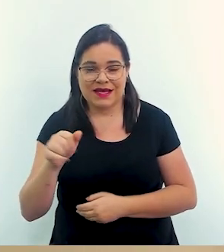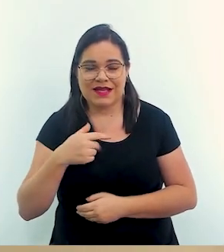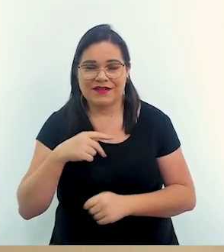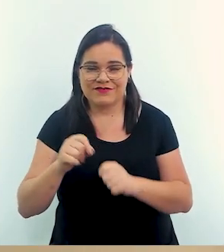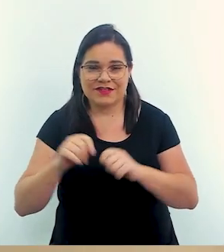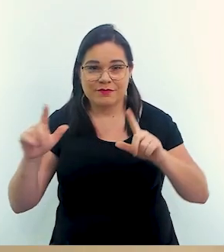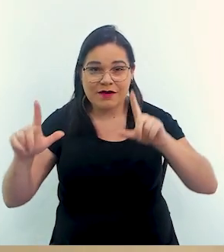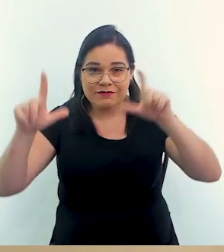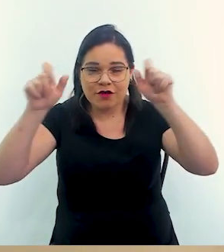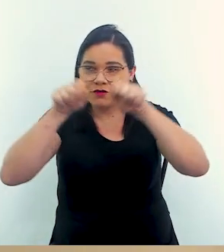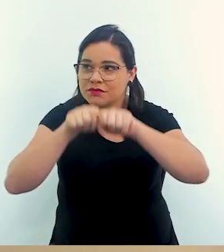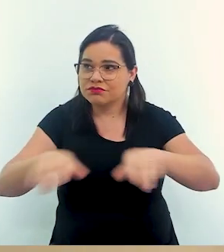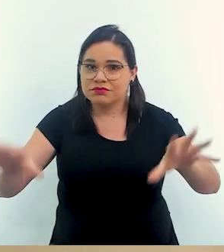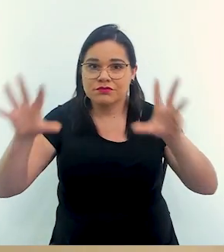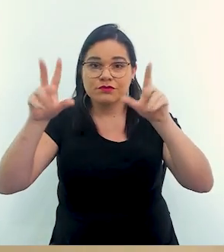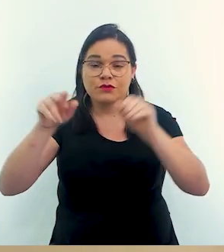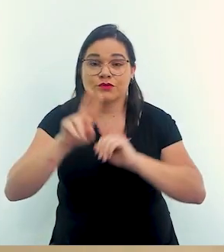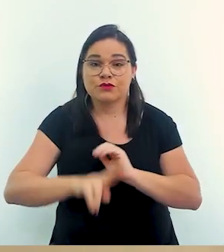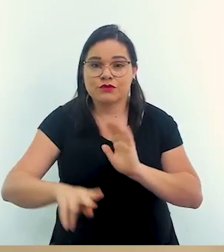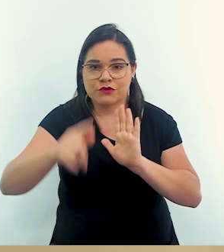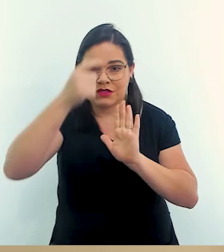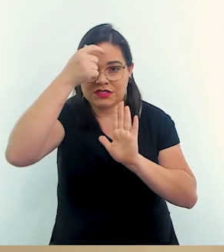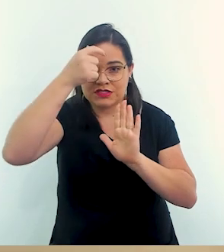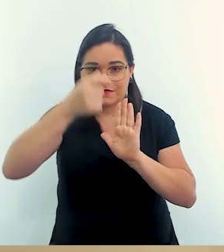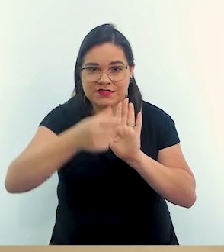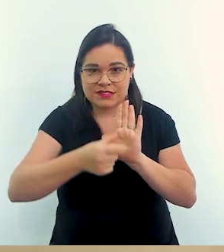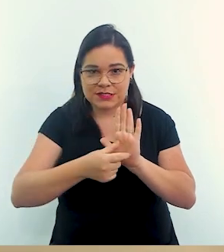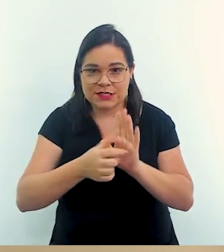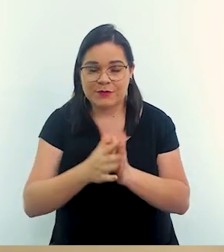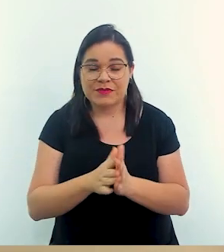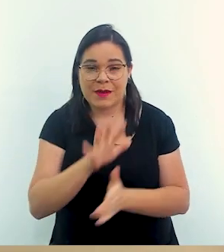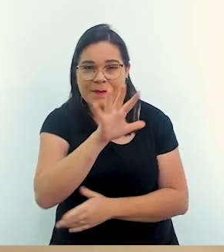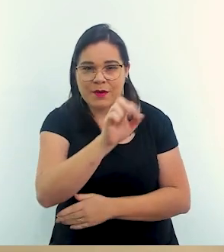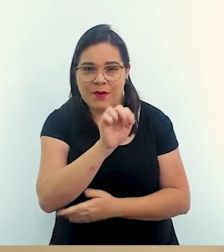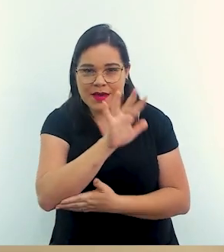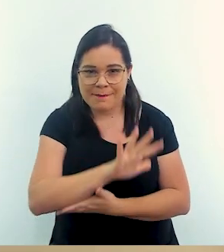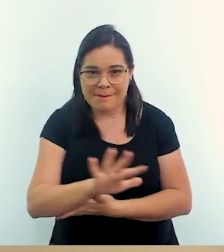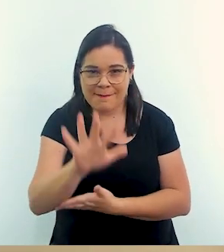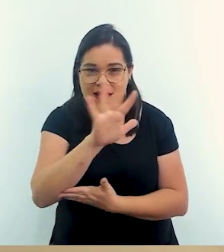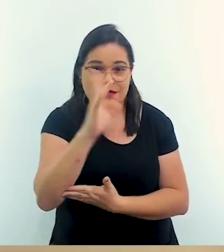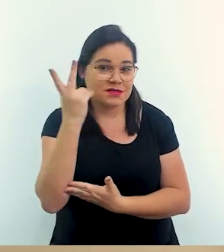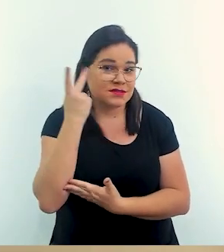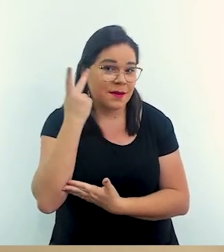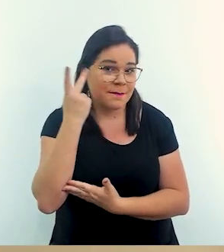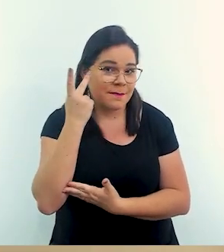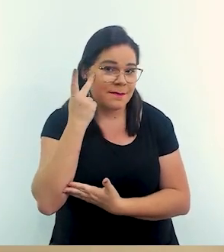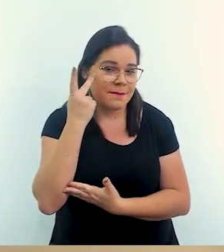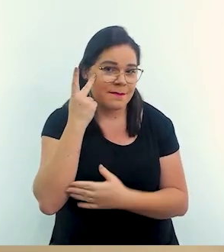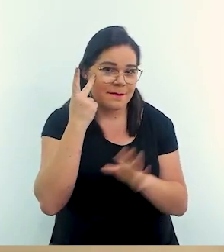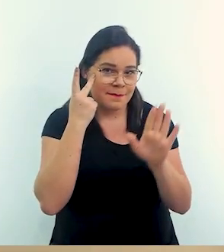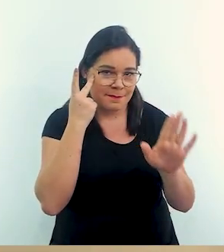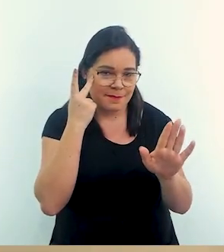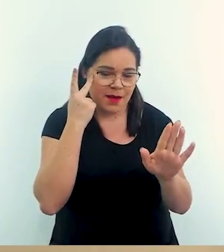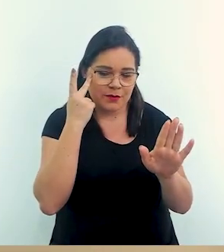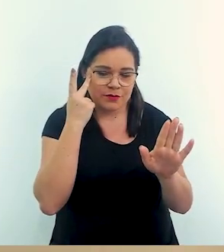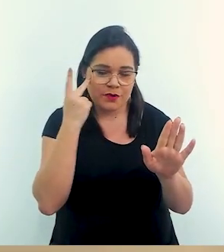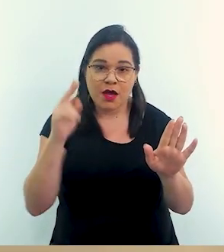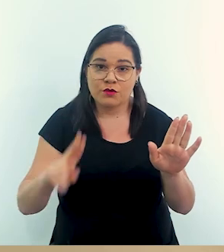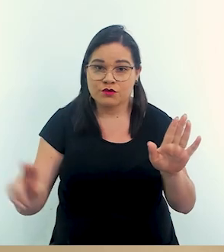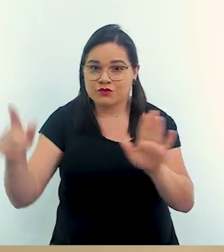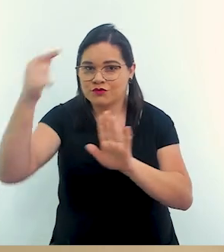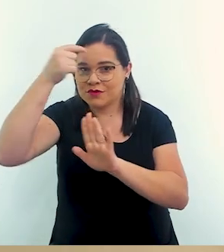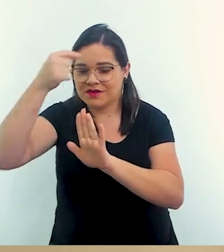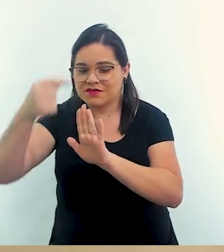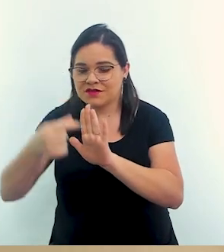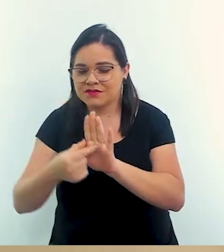que ela fez uma foto que viralizou com inteligência artificial. Ela pegou uma imagem de São Paulo e fez aquela com